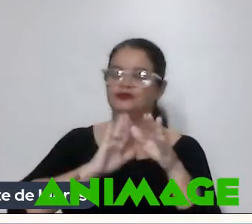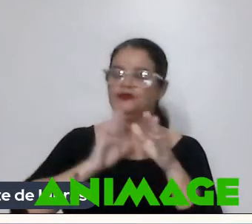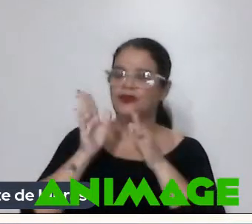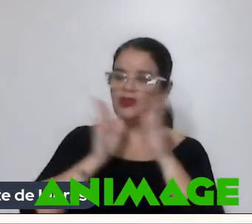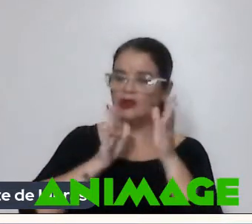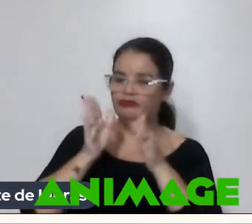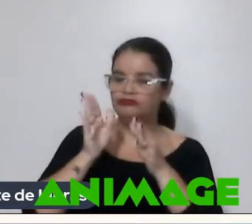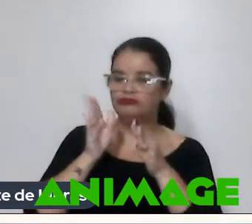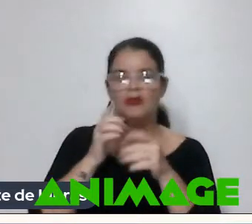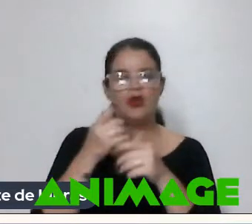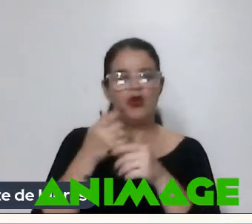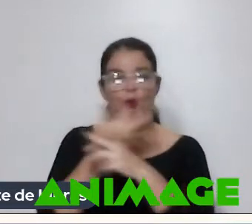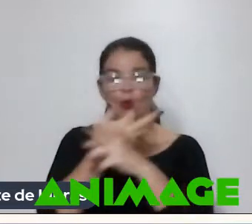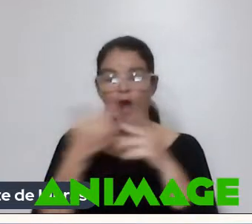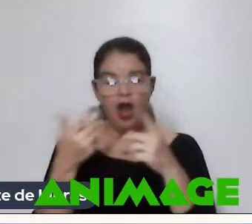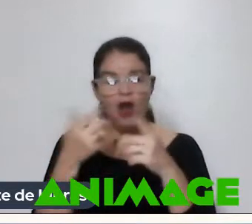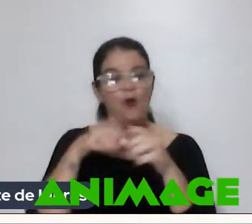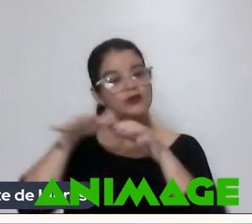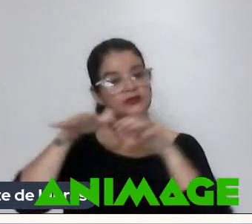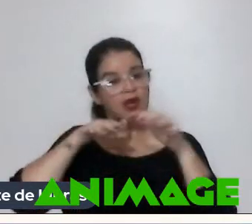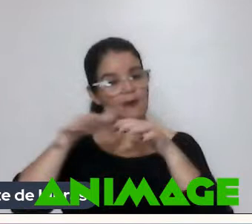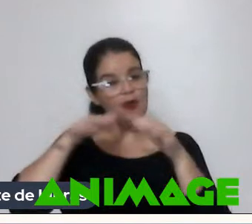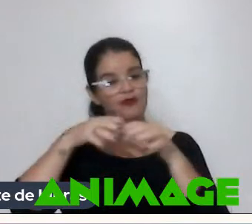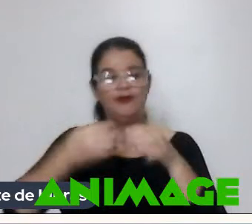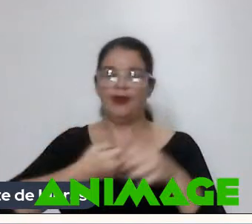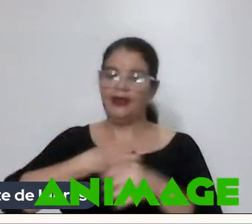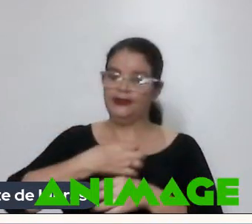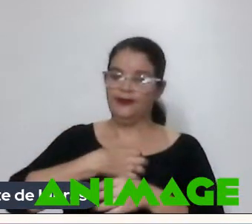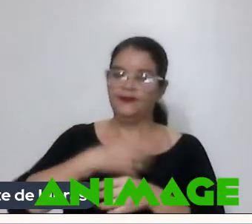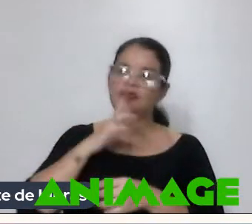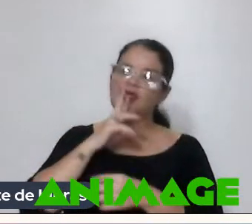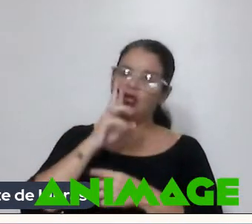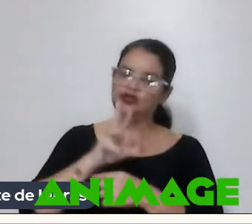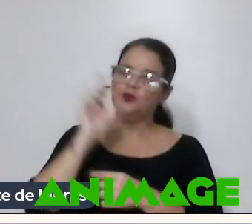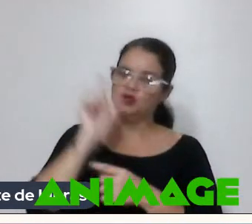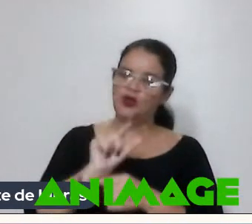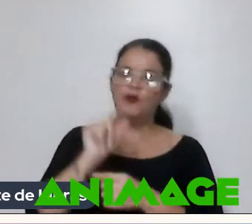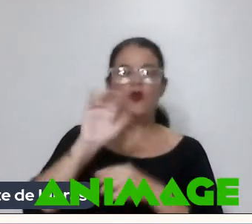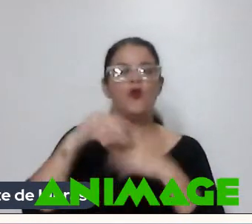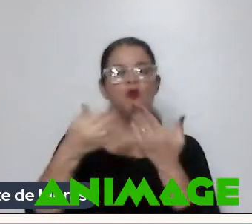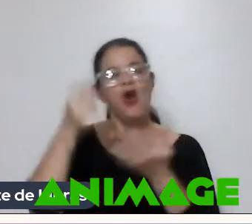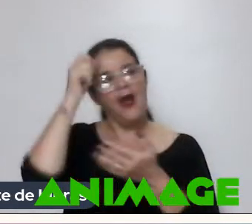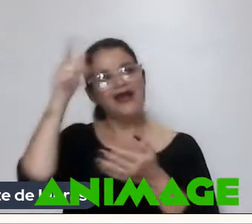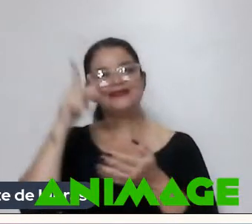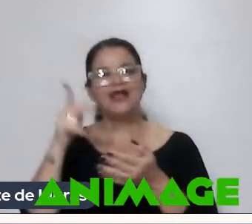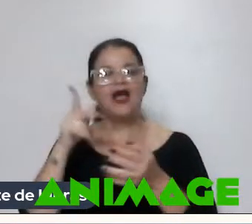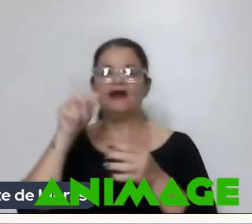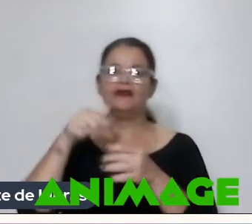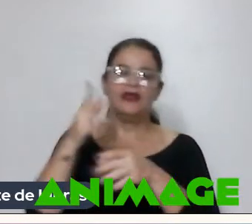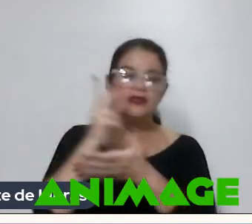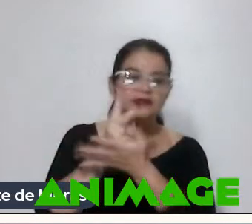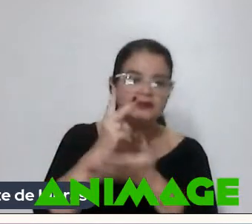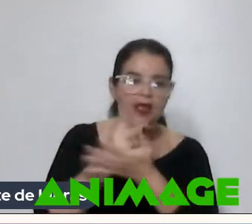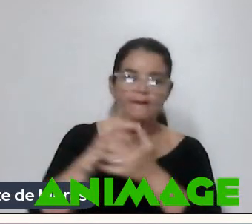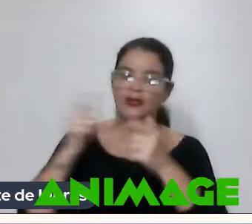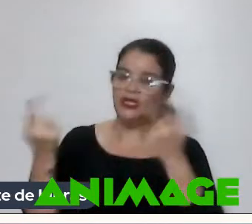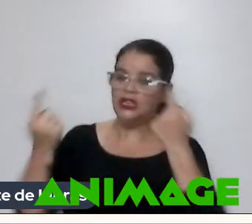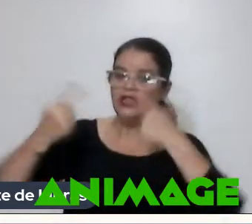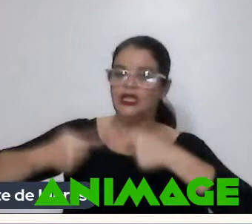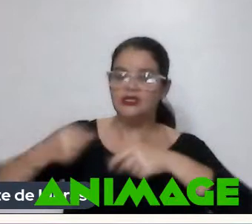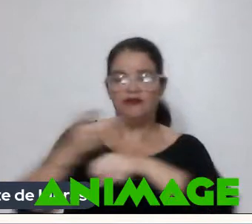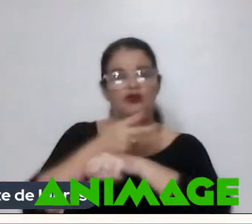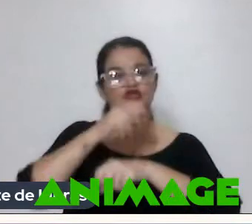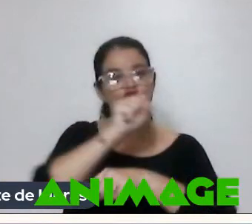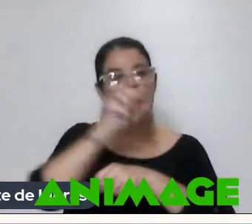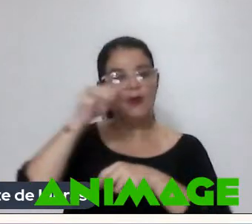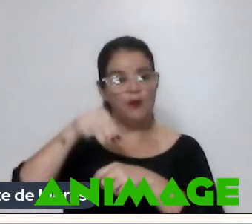Uma coisa Que me movimenta Muito Até respondendo Um pouco Qual é a sacada É sempre buscar Esses desafios Que eu acho Que o stop motion Te